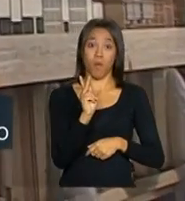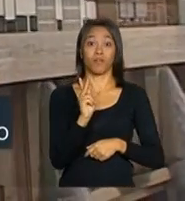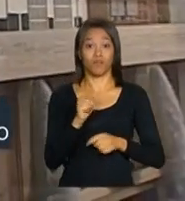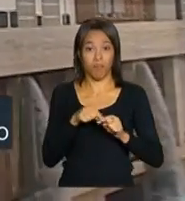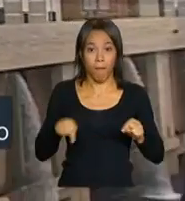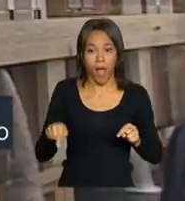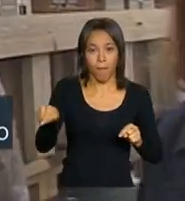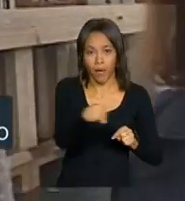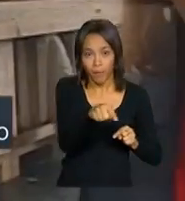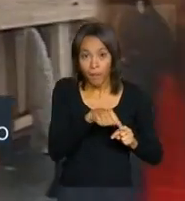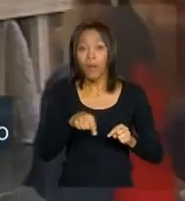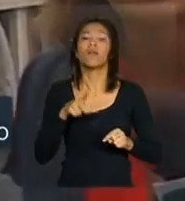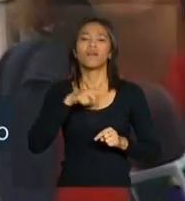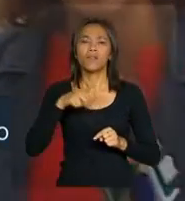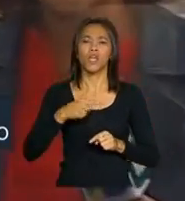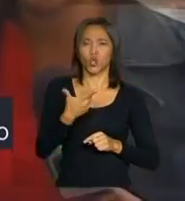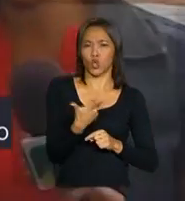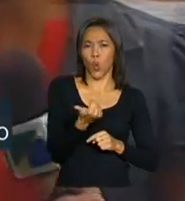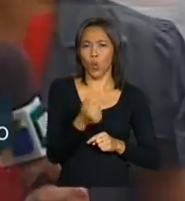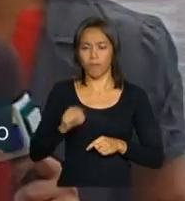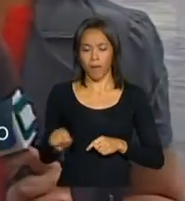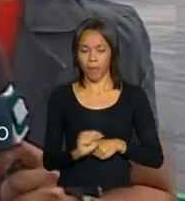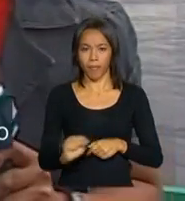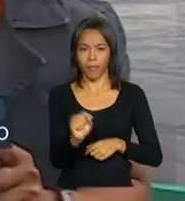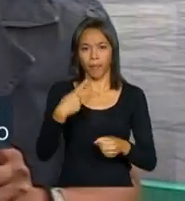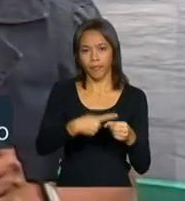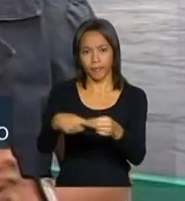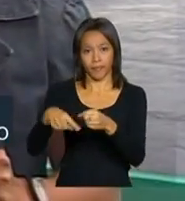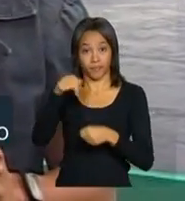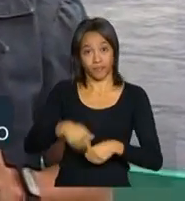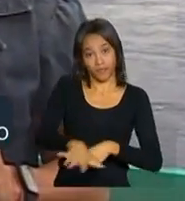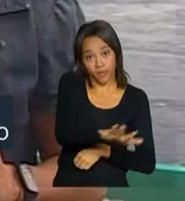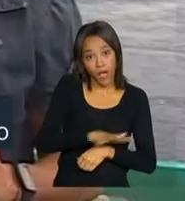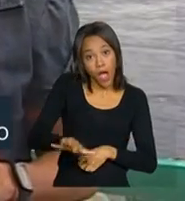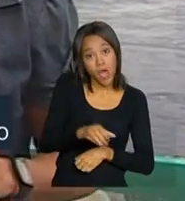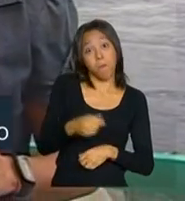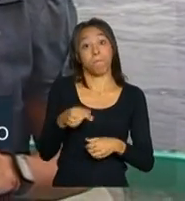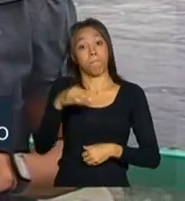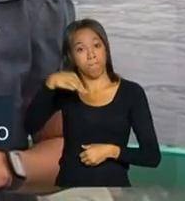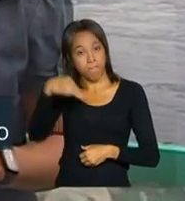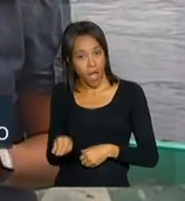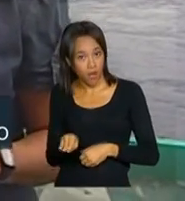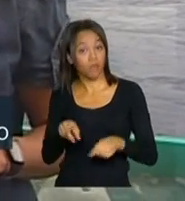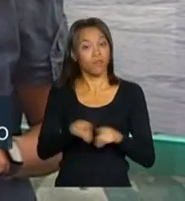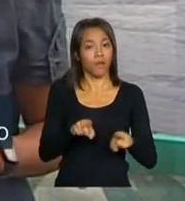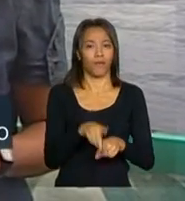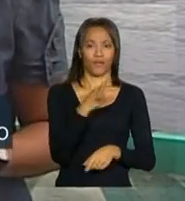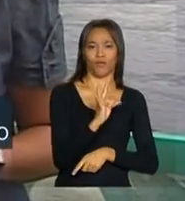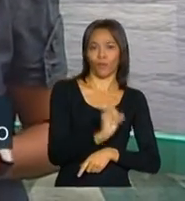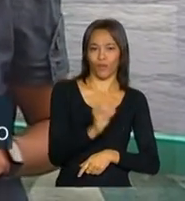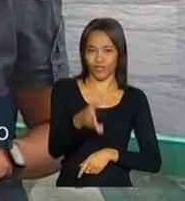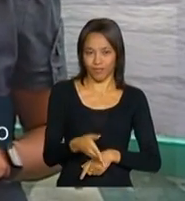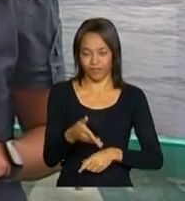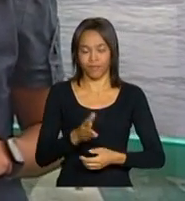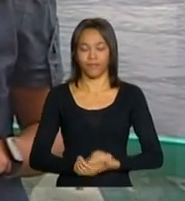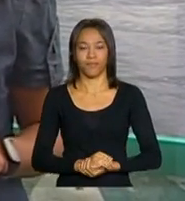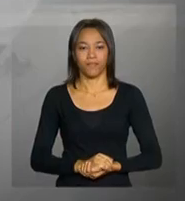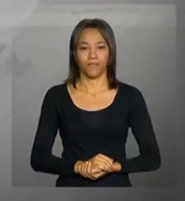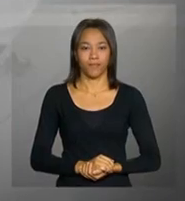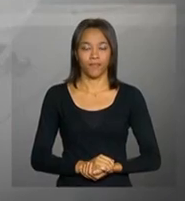quadrados e que abrange 12 municípios desta região, entre o Maranhão e também Tocantins. Malu.